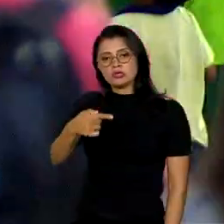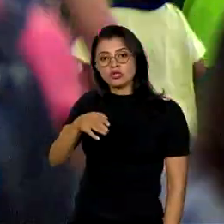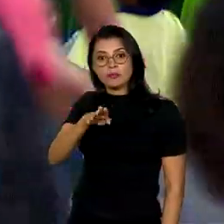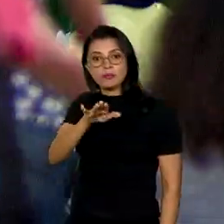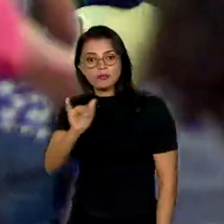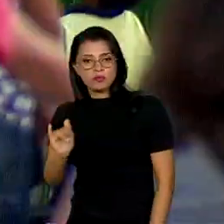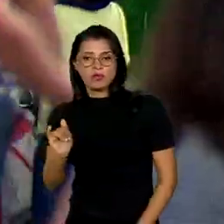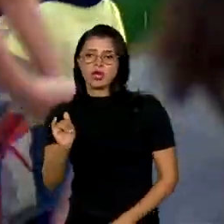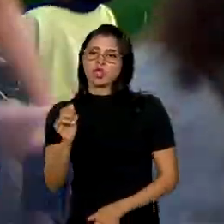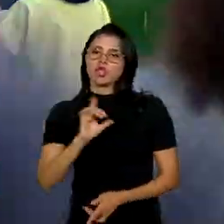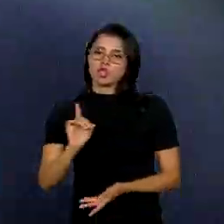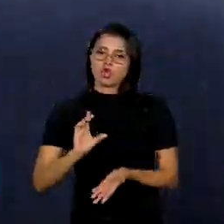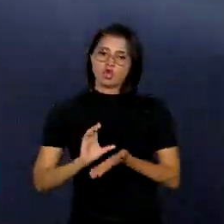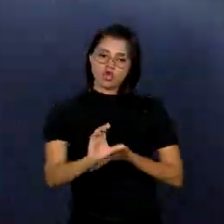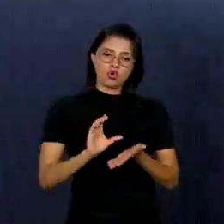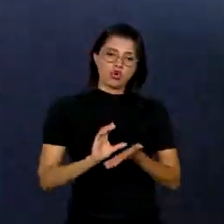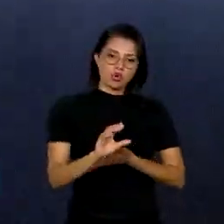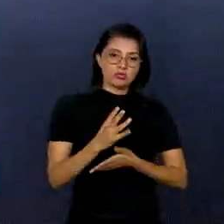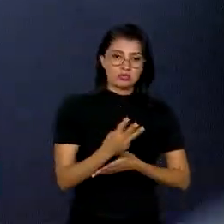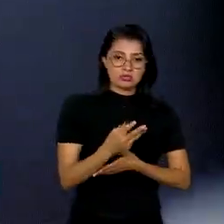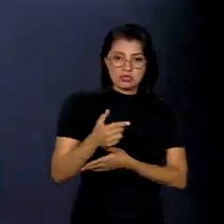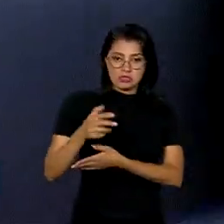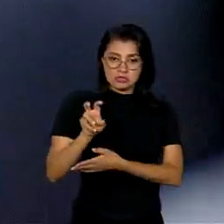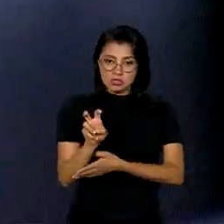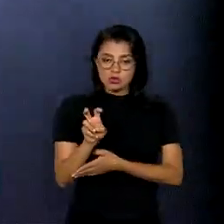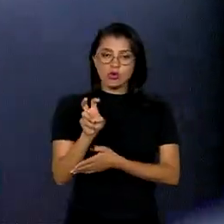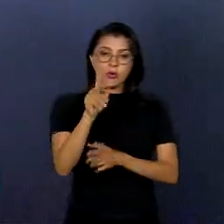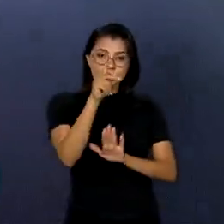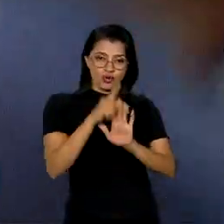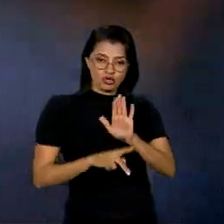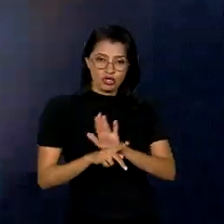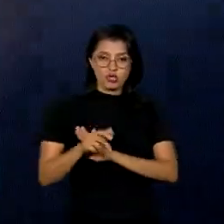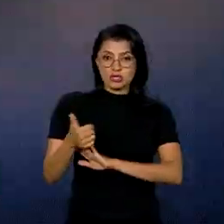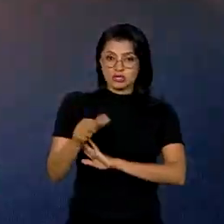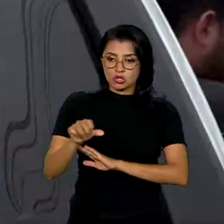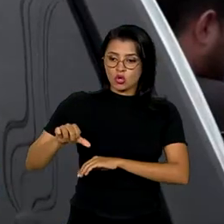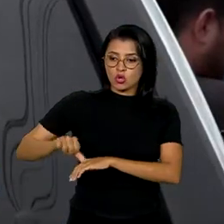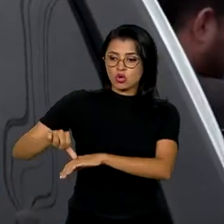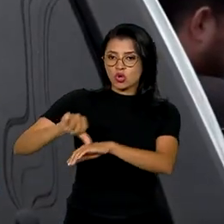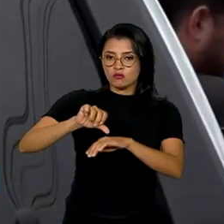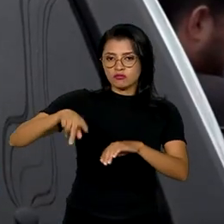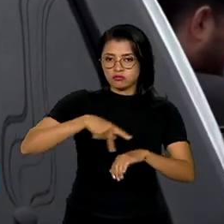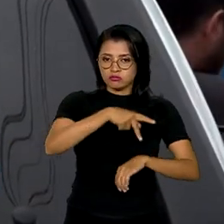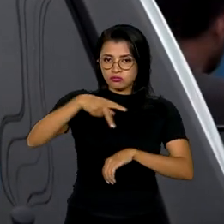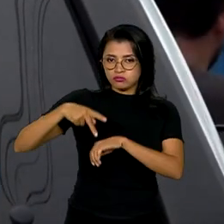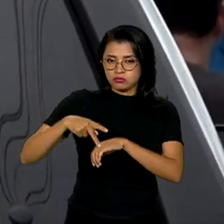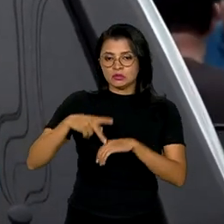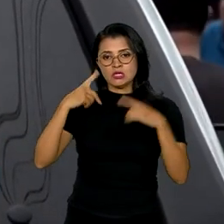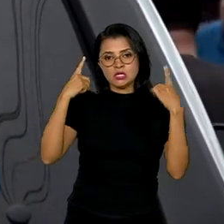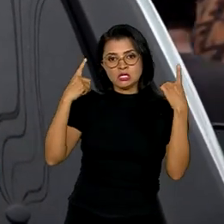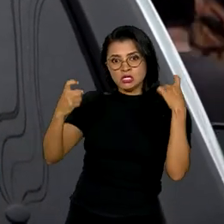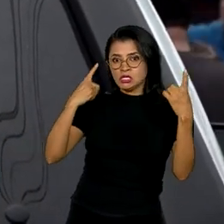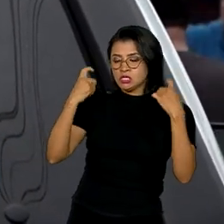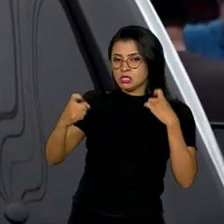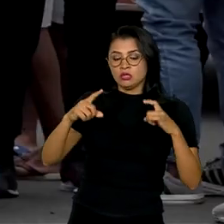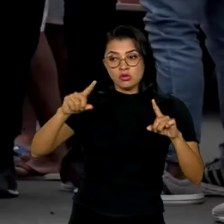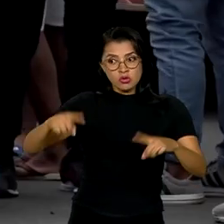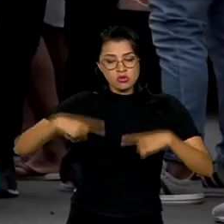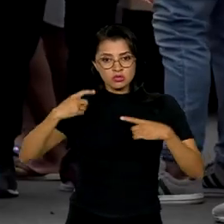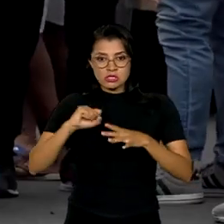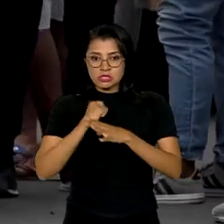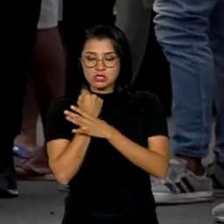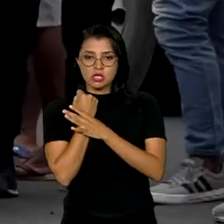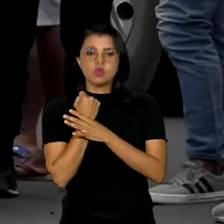investidos em 35 projetos em 19 países, a violência e os desafios da